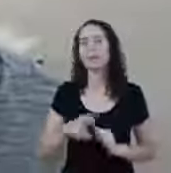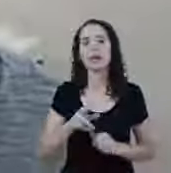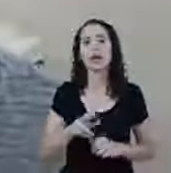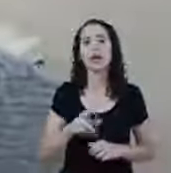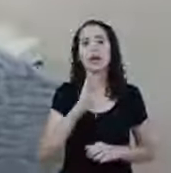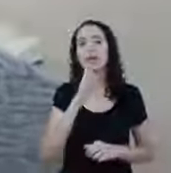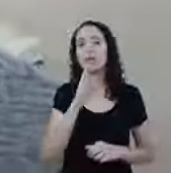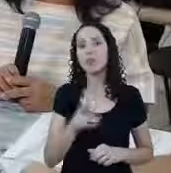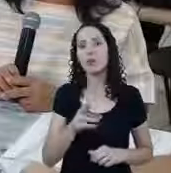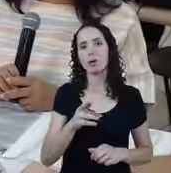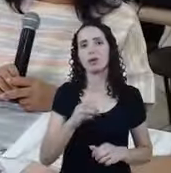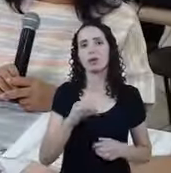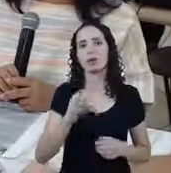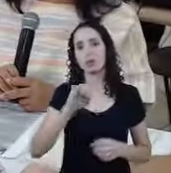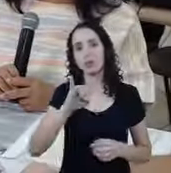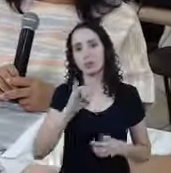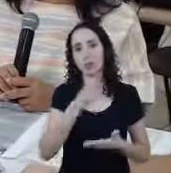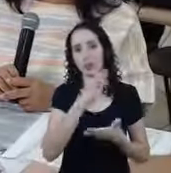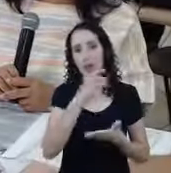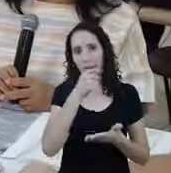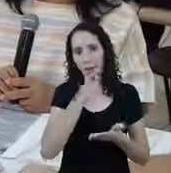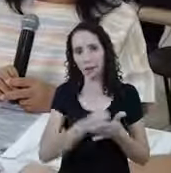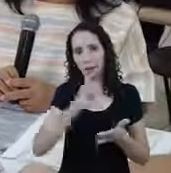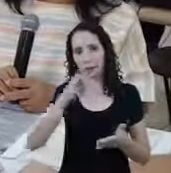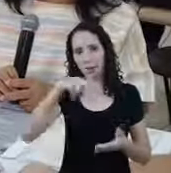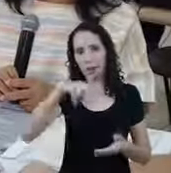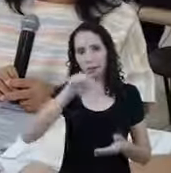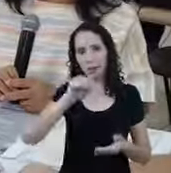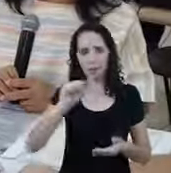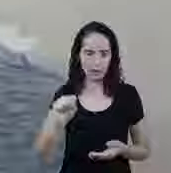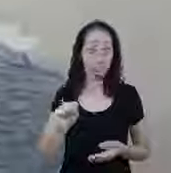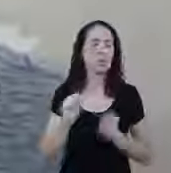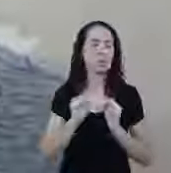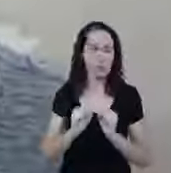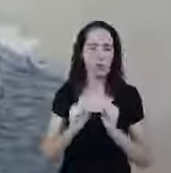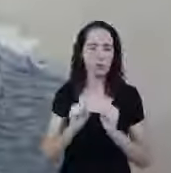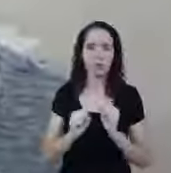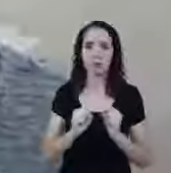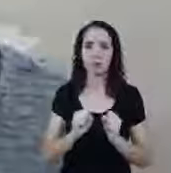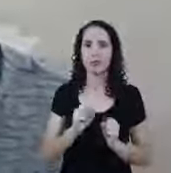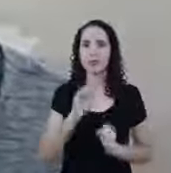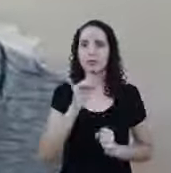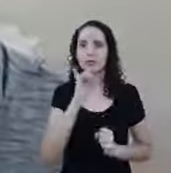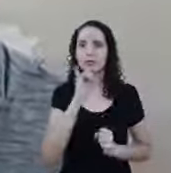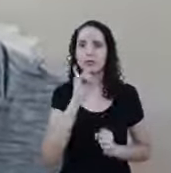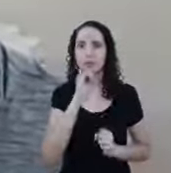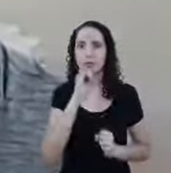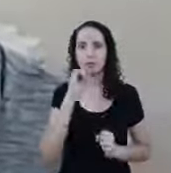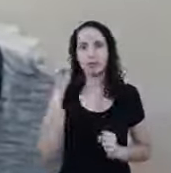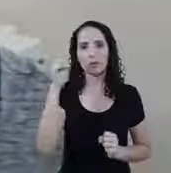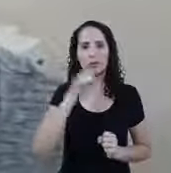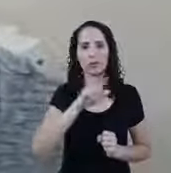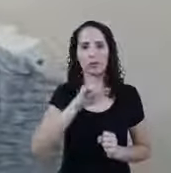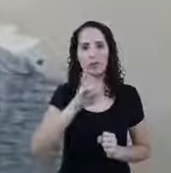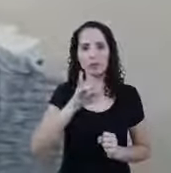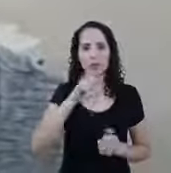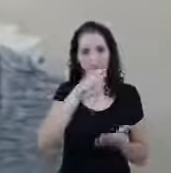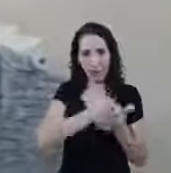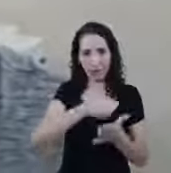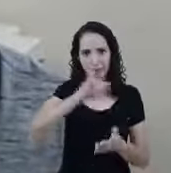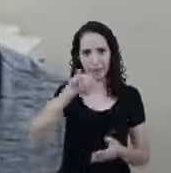gente Se for do INSS Perfeito Então se ela recolhe pelo cartão O carnê do INSS